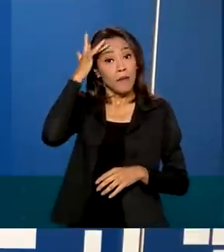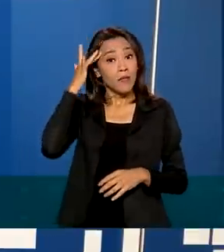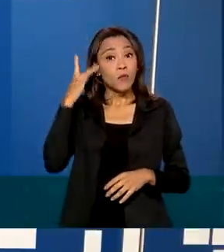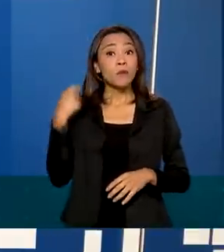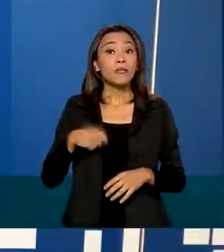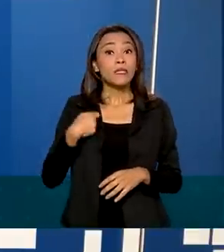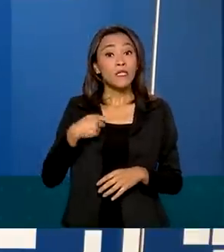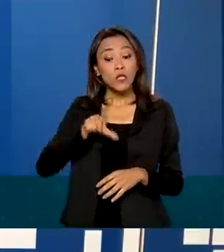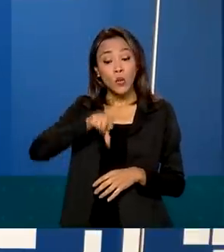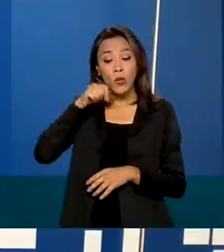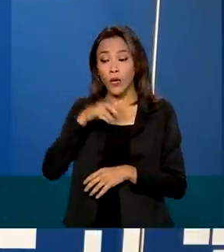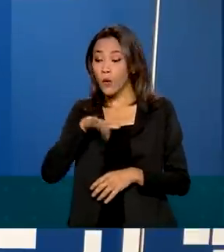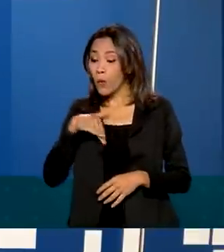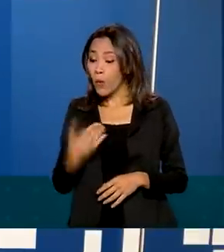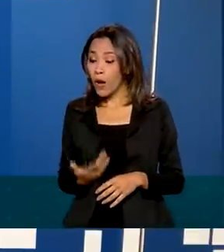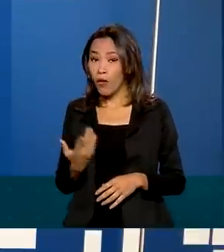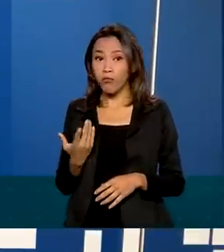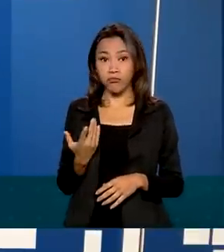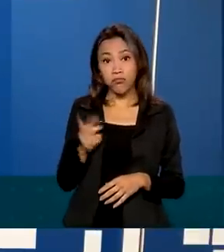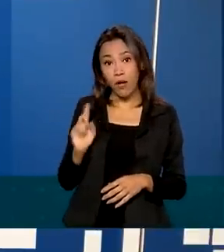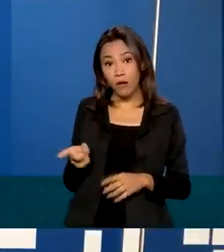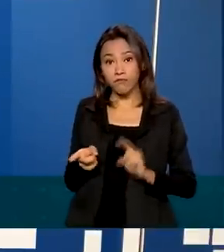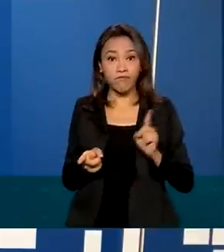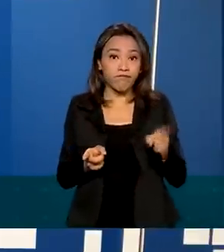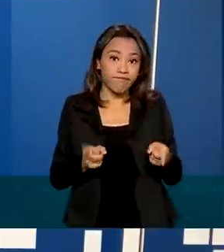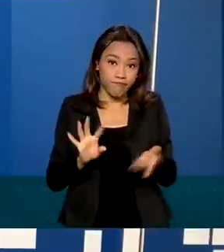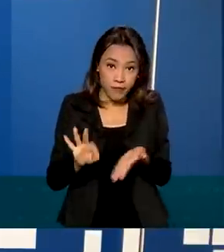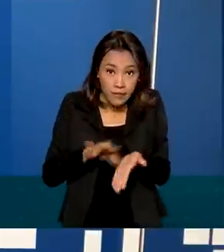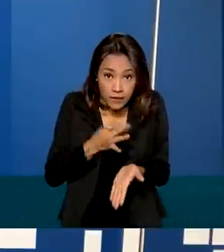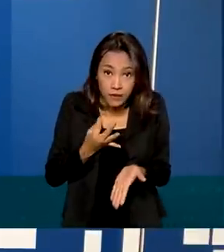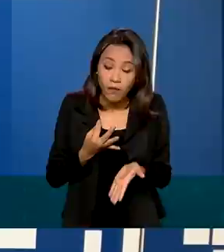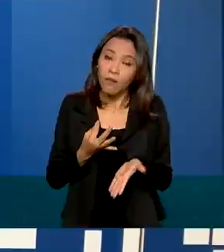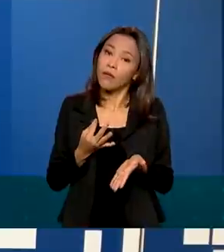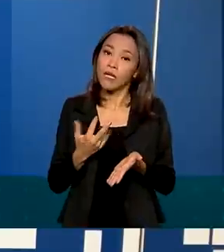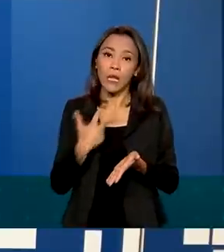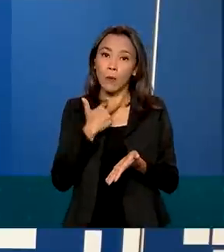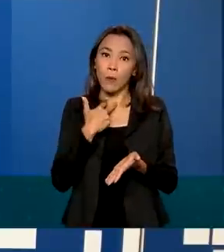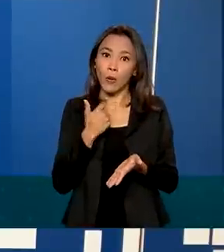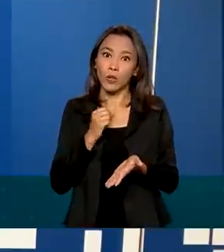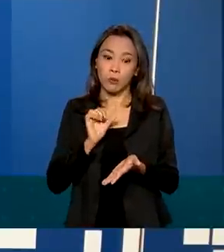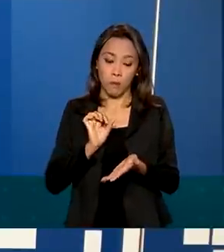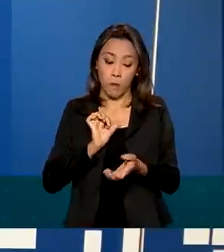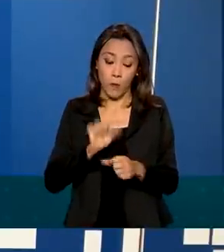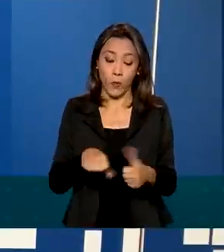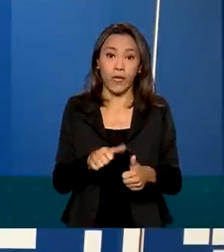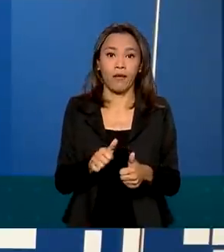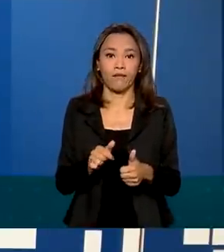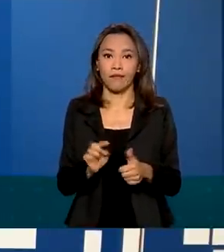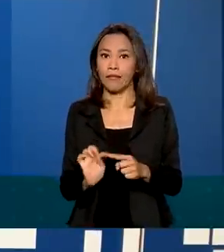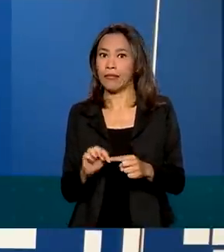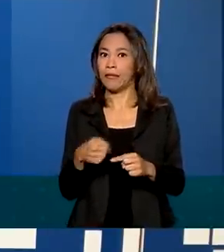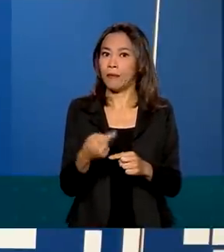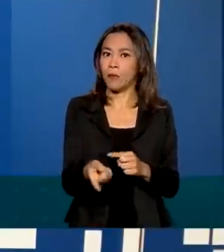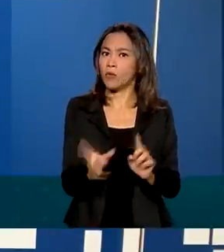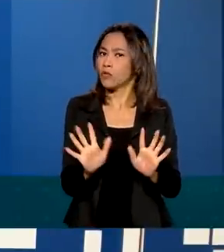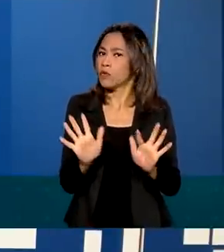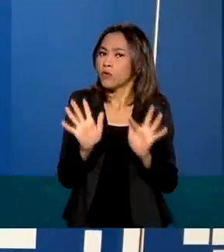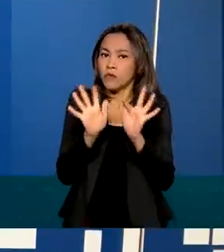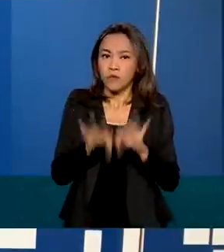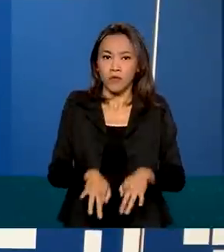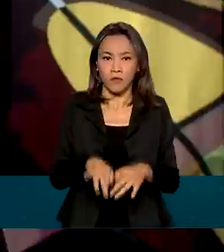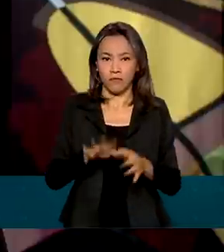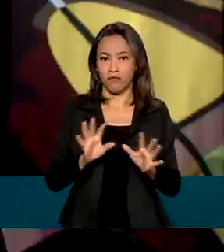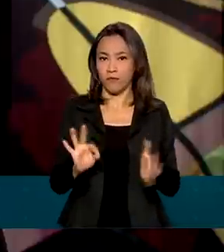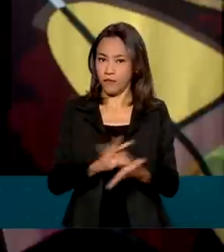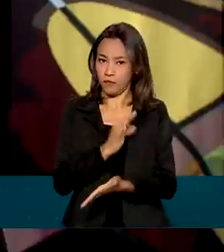qual prova fará no ato da inscrição. Não será possível alterar a opção escolhida após a finalização do